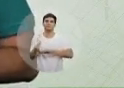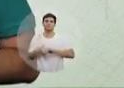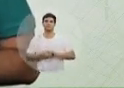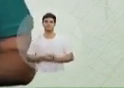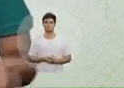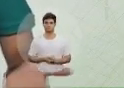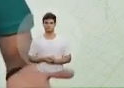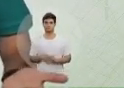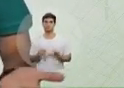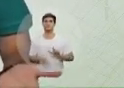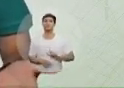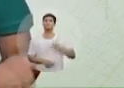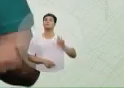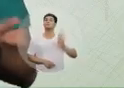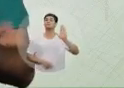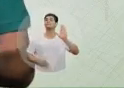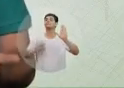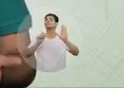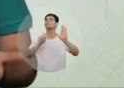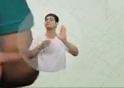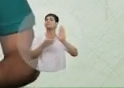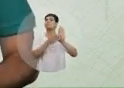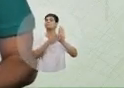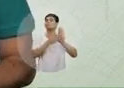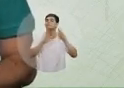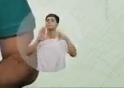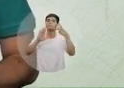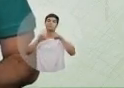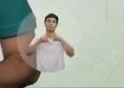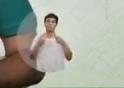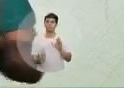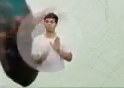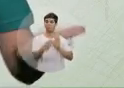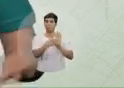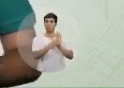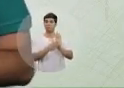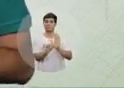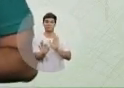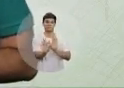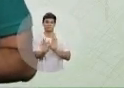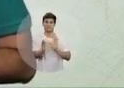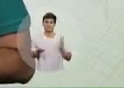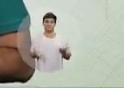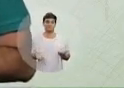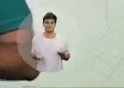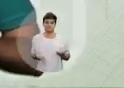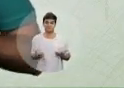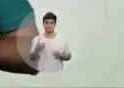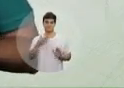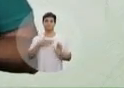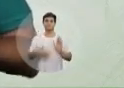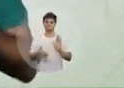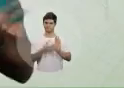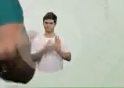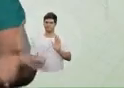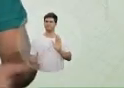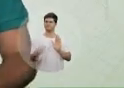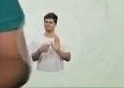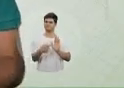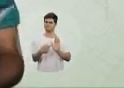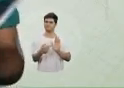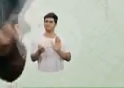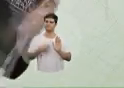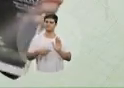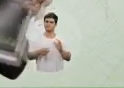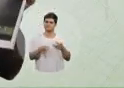capital. Meu adversário faz promessas que não estão no plano que ele mandou alguém registrar. Minhas propostas estão aqui,